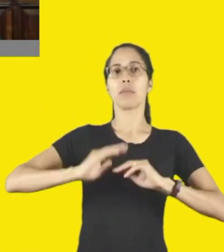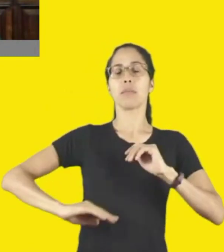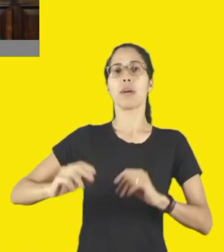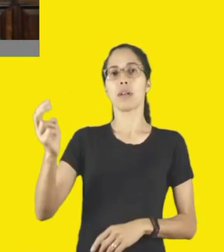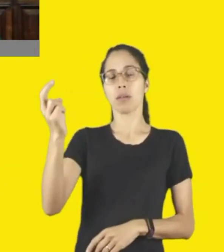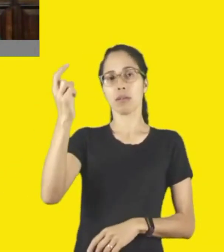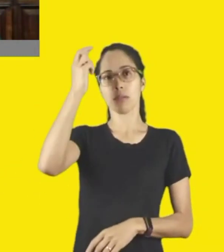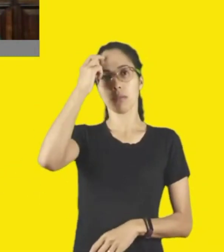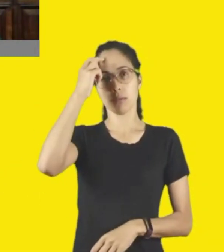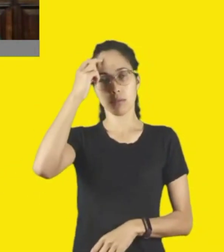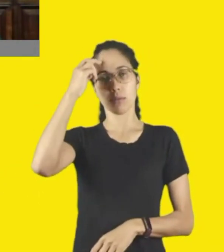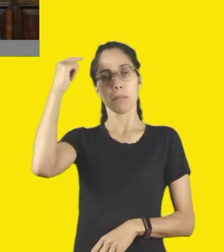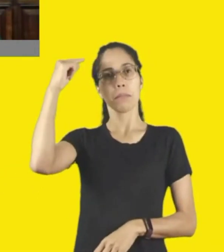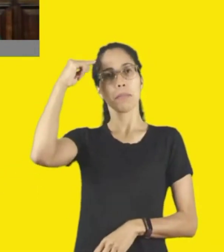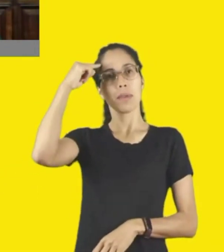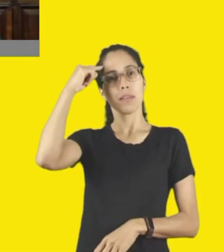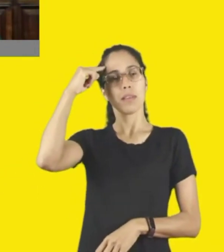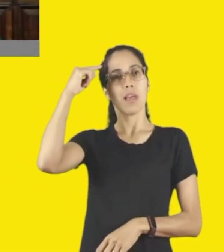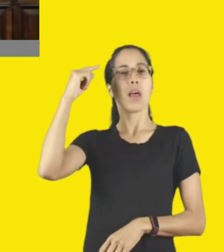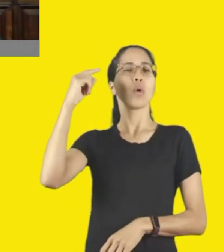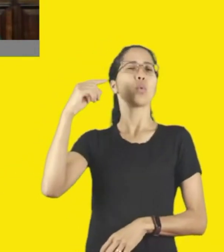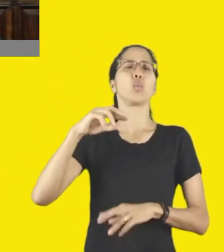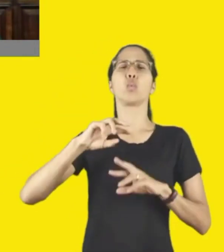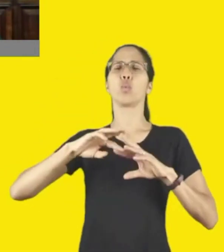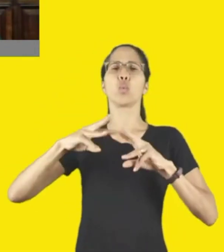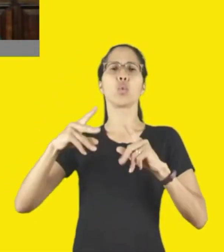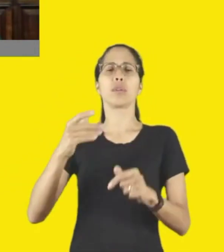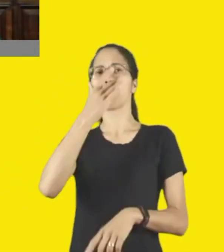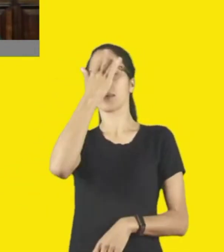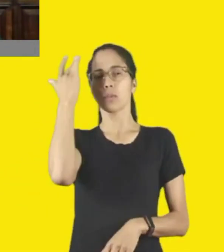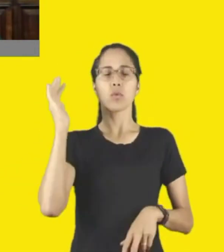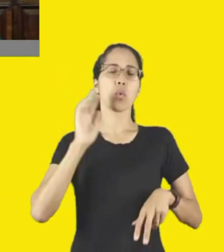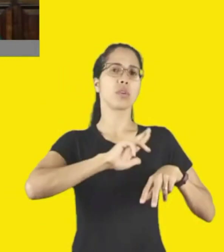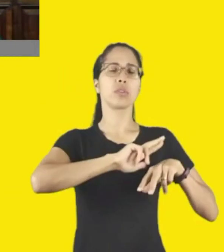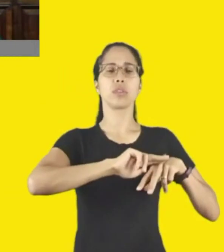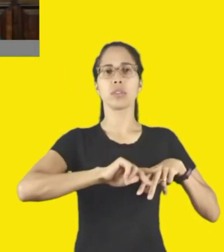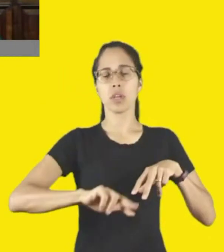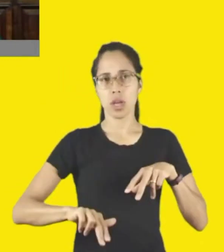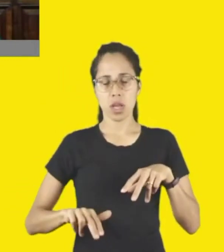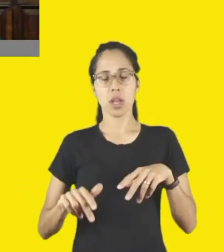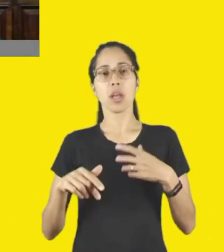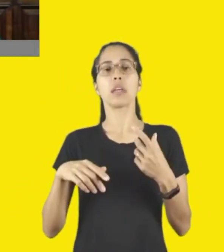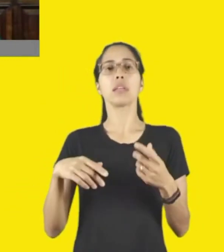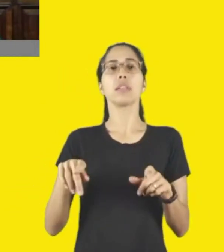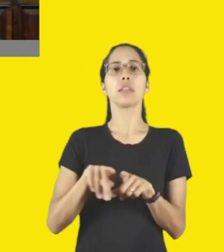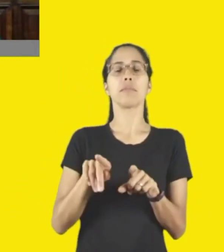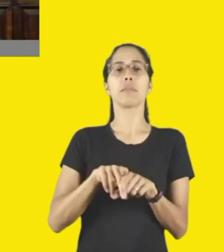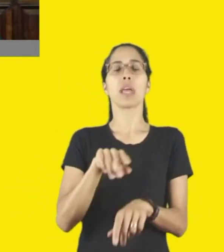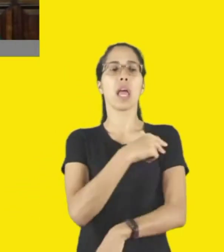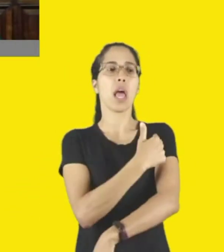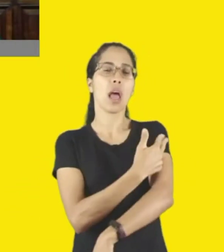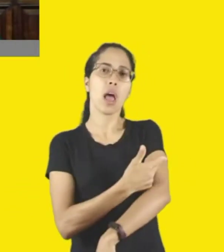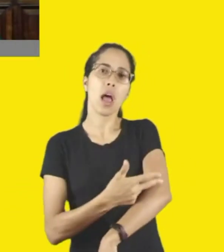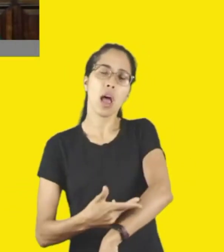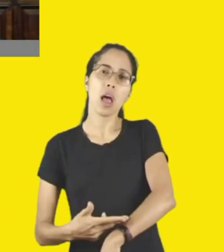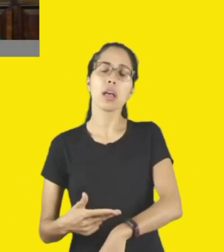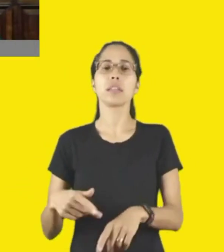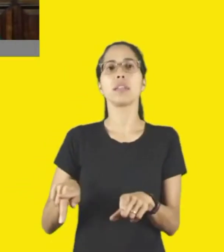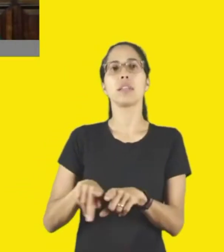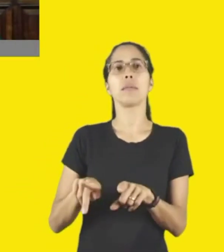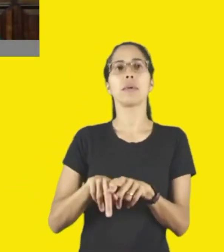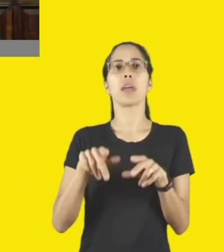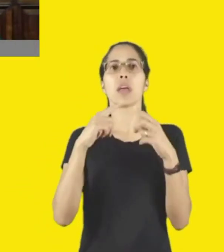os corpos, para todos os gêneros, para as diferenças de raça, para os estilos artísticos diferenciados, para as linguagens